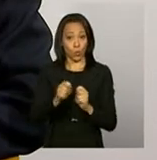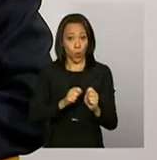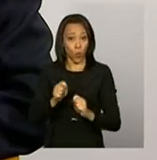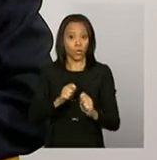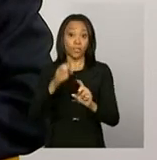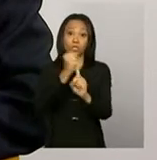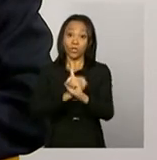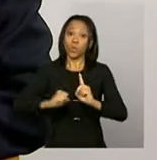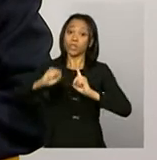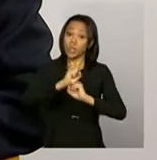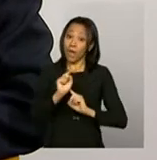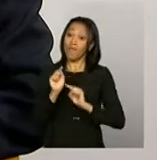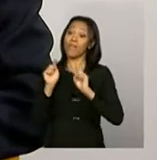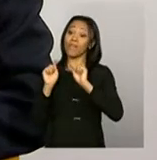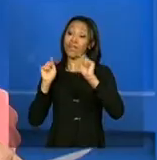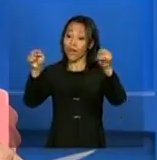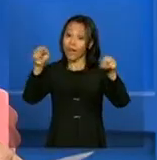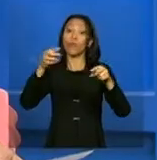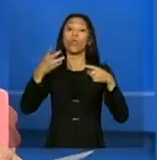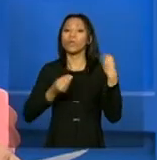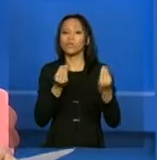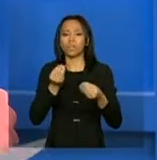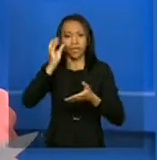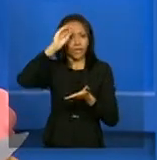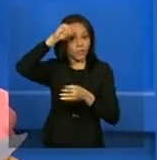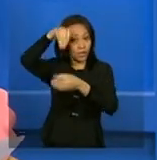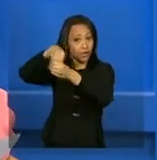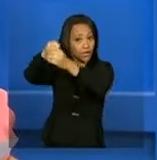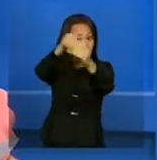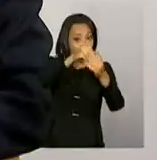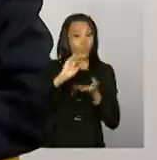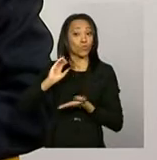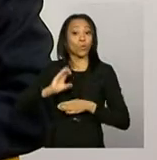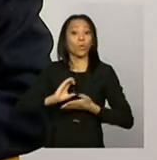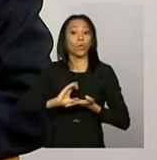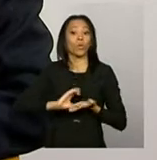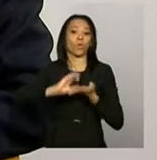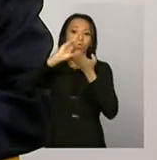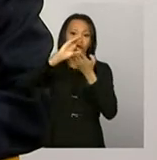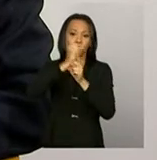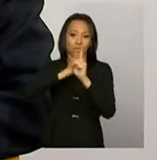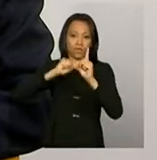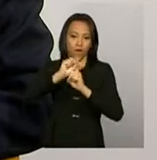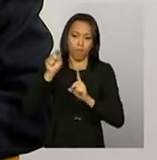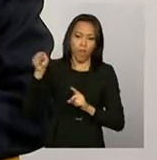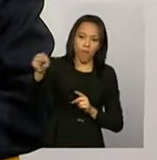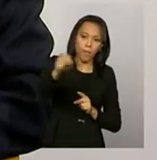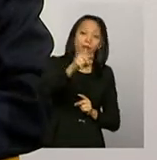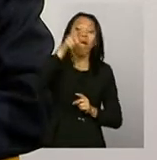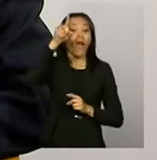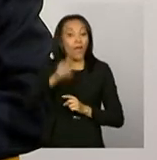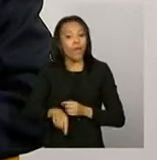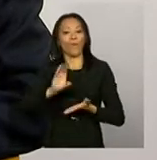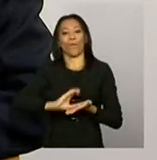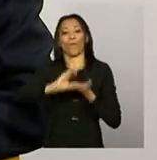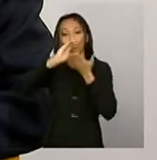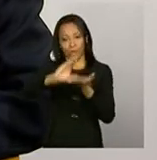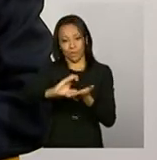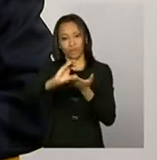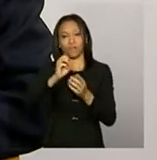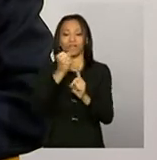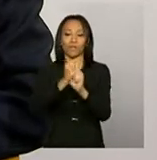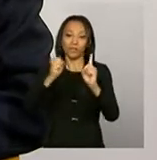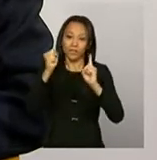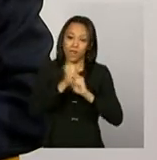do estado. Conselho de Assistência Social ou outra instância? Não, basicamente, é o Conselho de Assistência Social